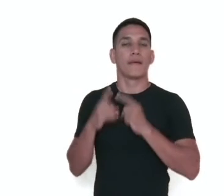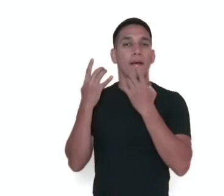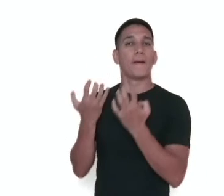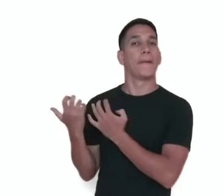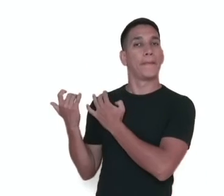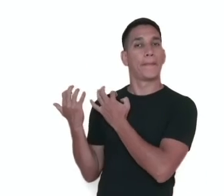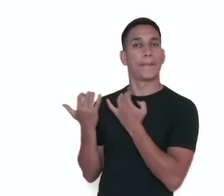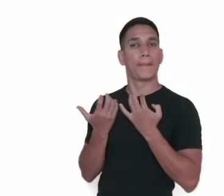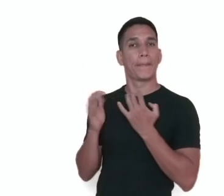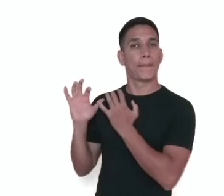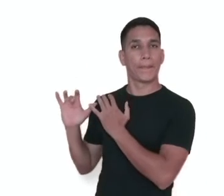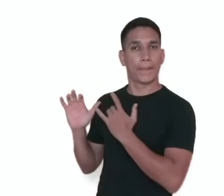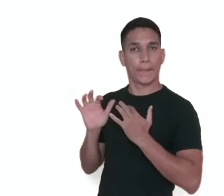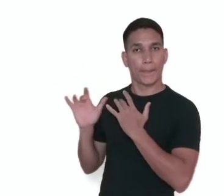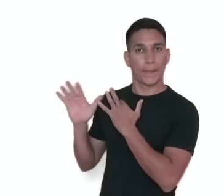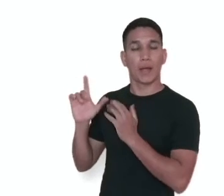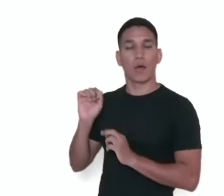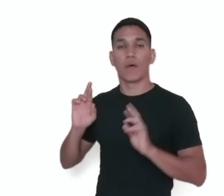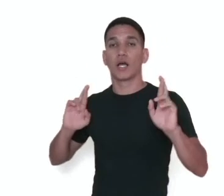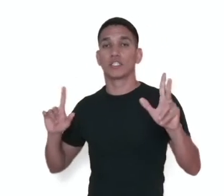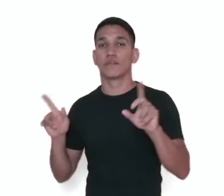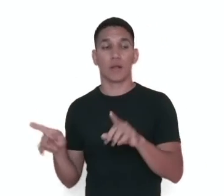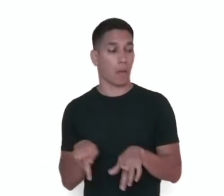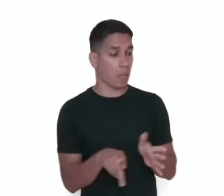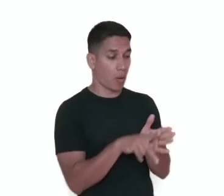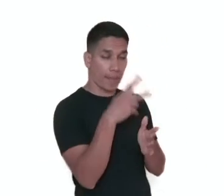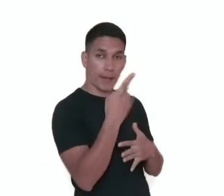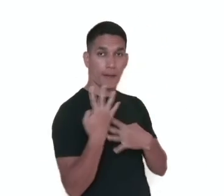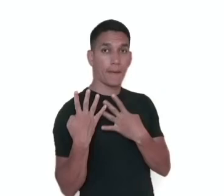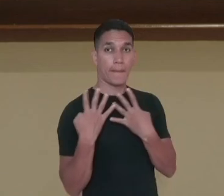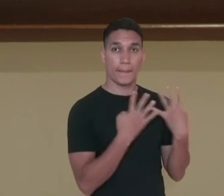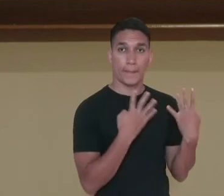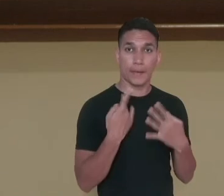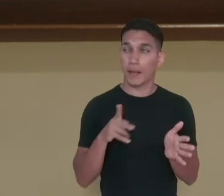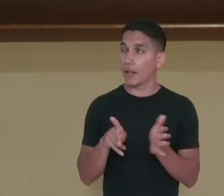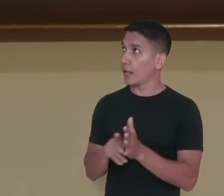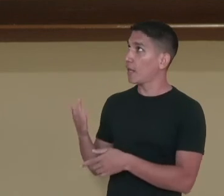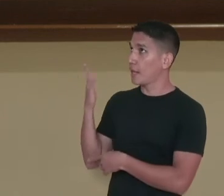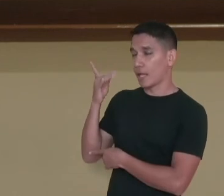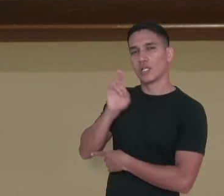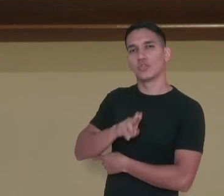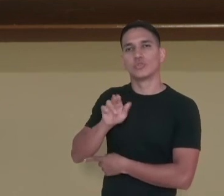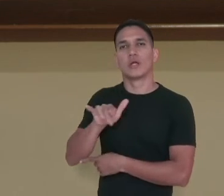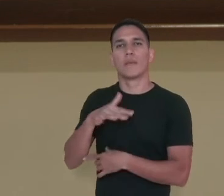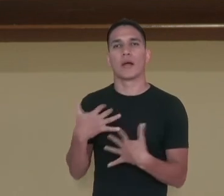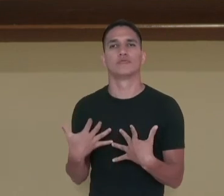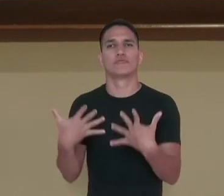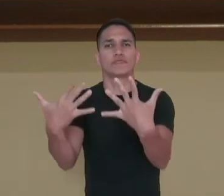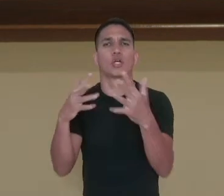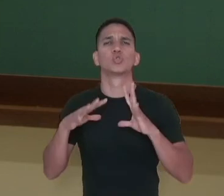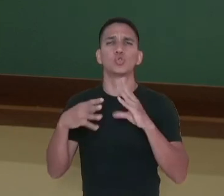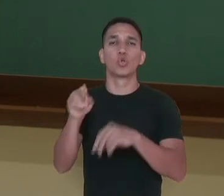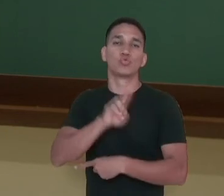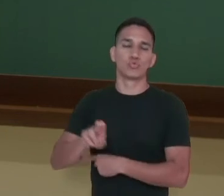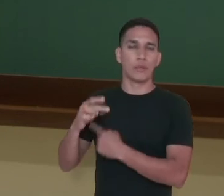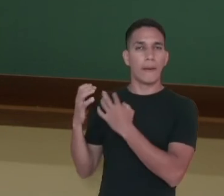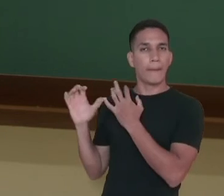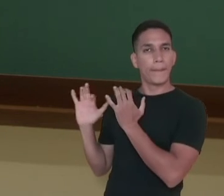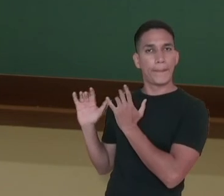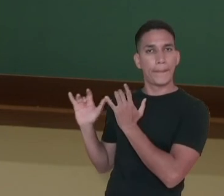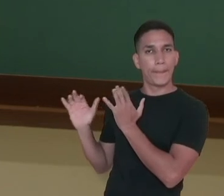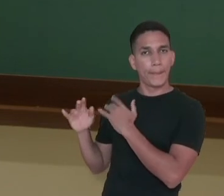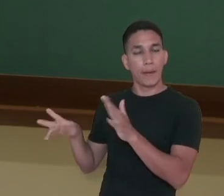transversal, que difere da de pan, flauta ocidental de concerto, toda tocada em posição transversal e foi